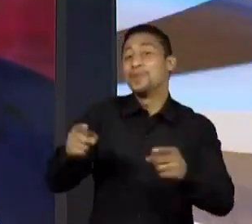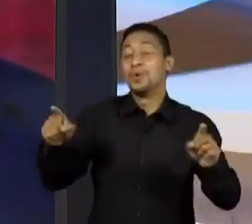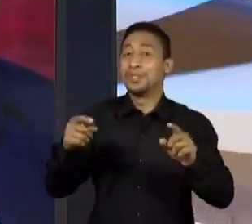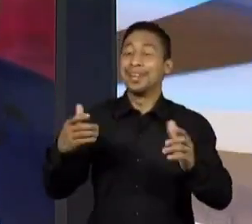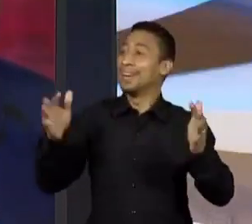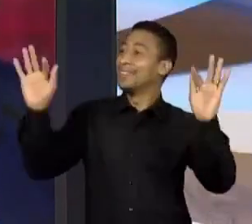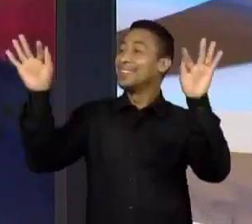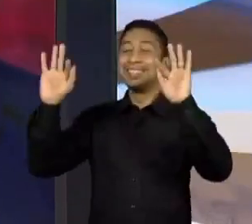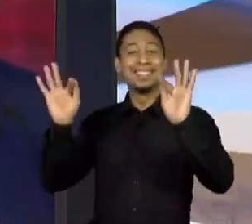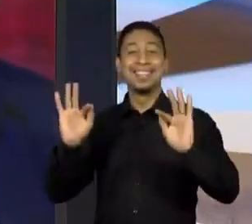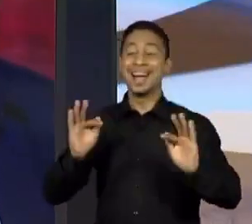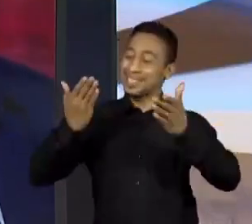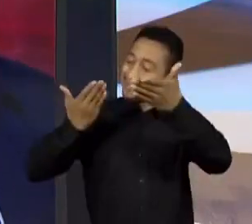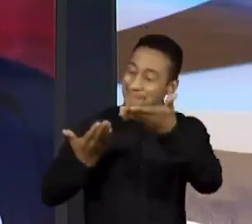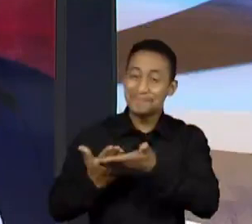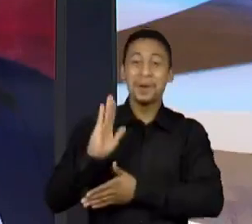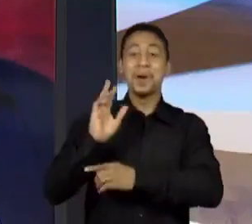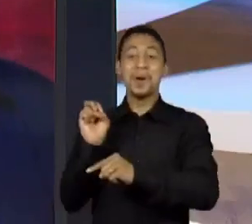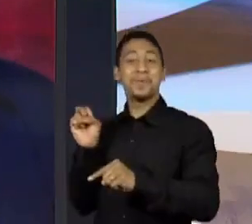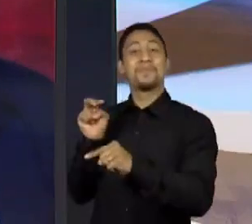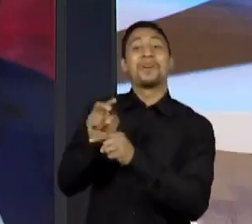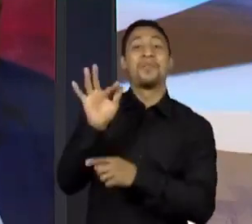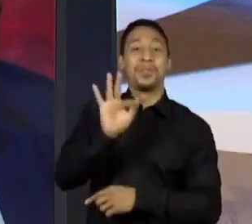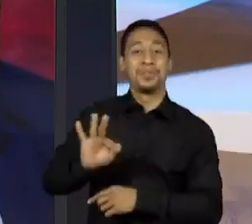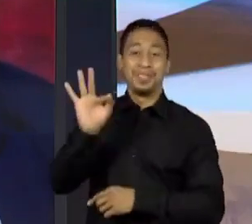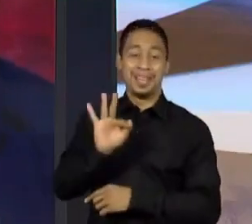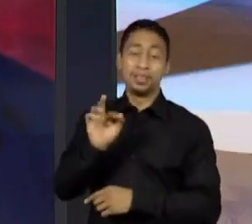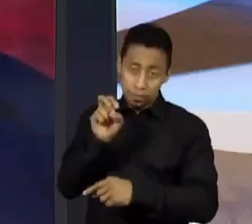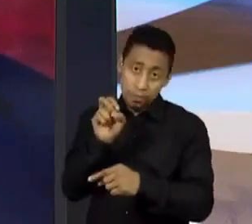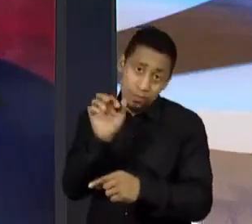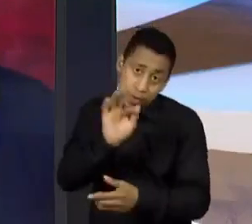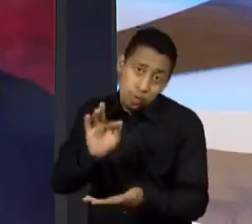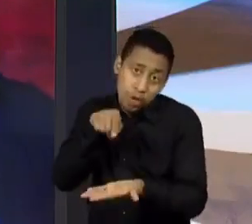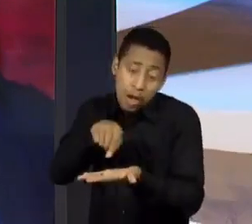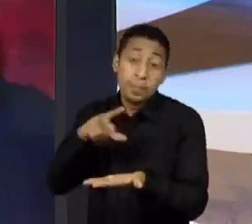Mas a faculdade é particular, e era mesmo, foi o Inastácio.